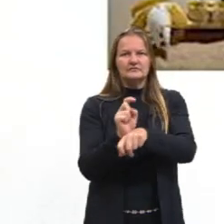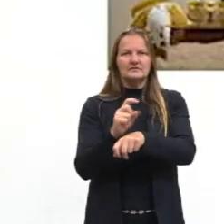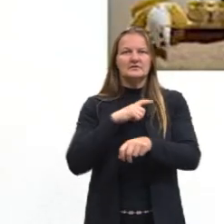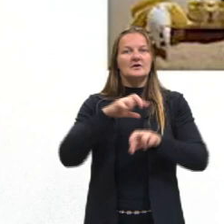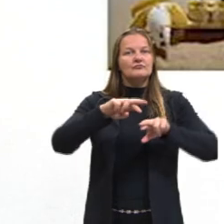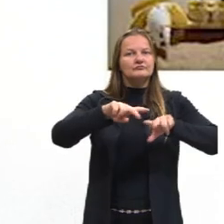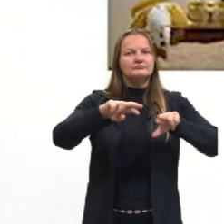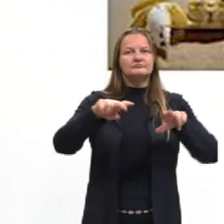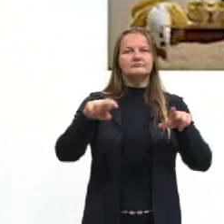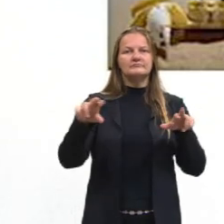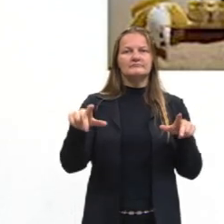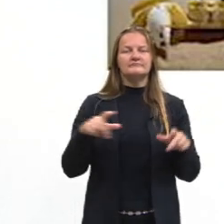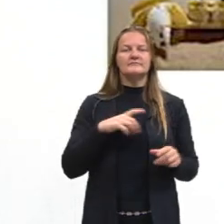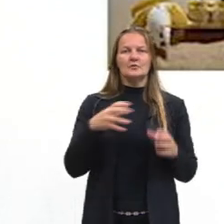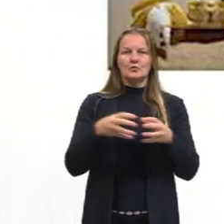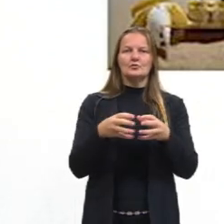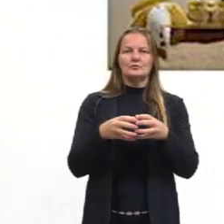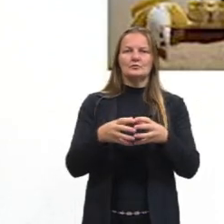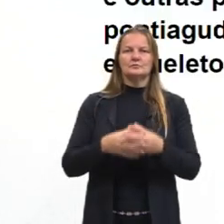diversificado esse grupo.